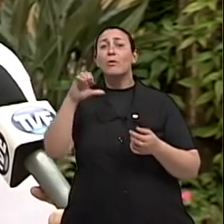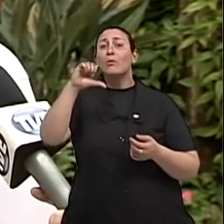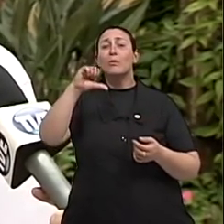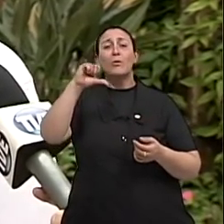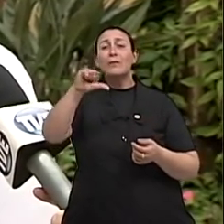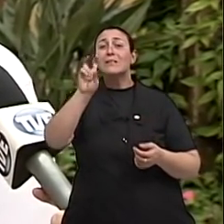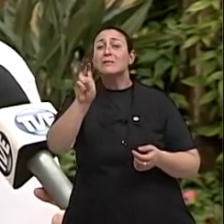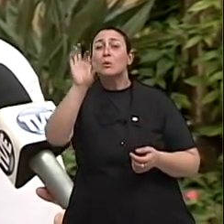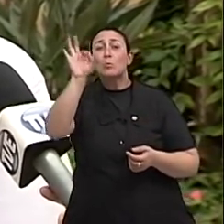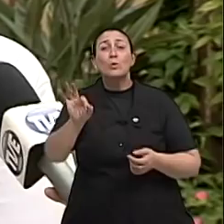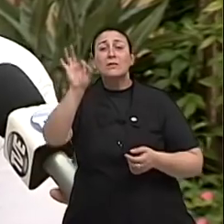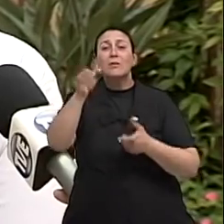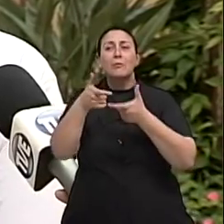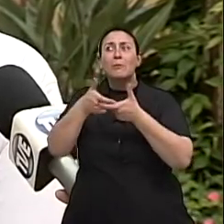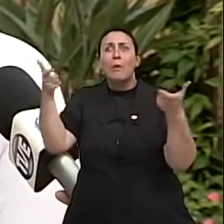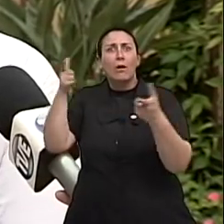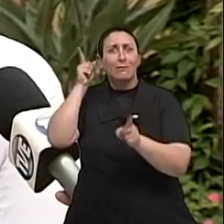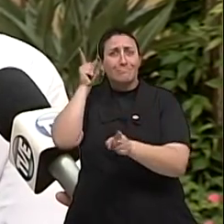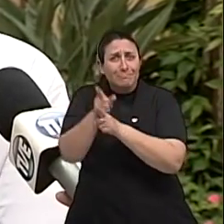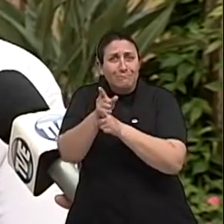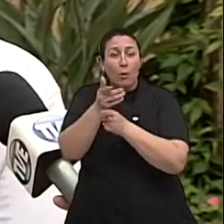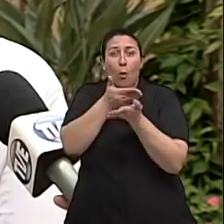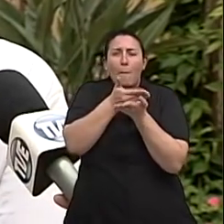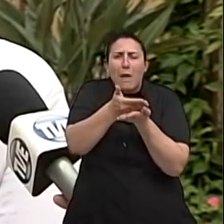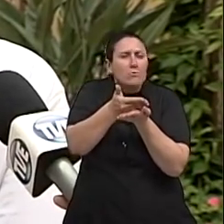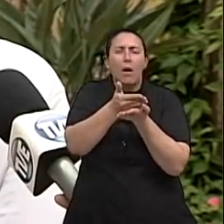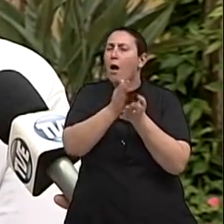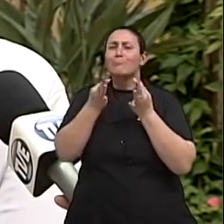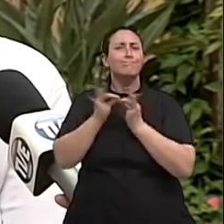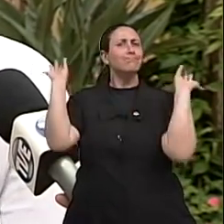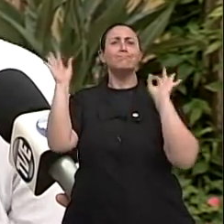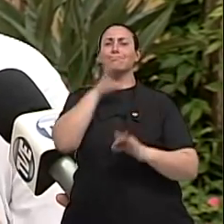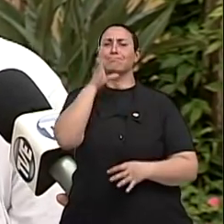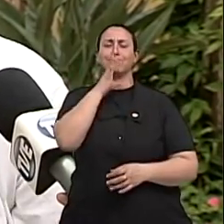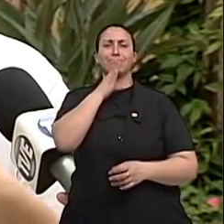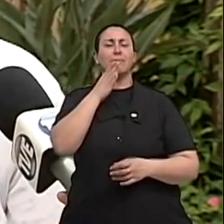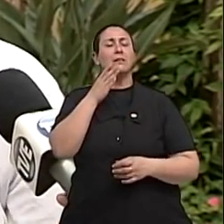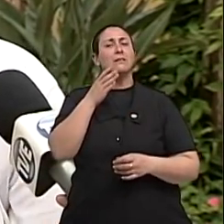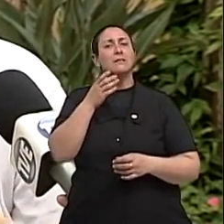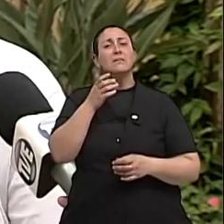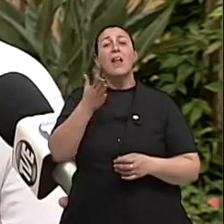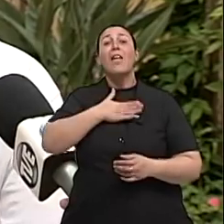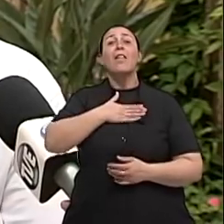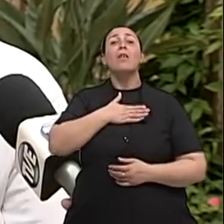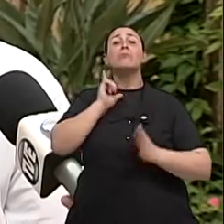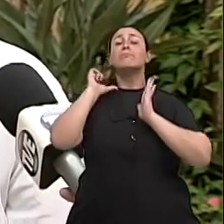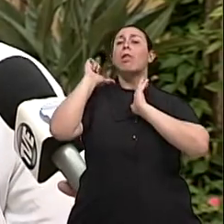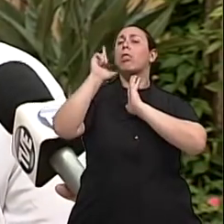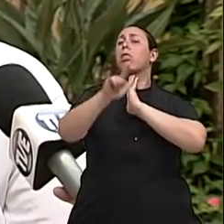95% dos casos, que são detectados no início, tem cura. E eu me pergunto, e no meu, que já estava